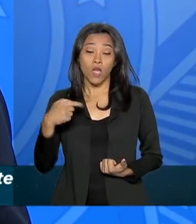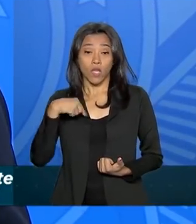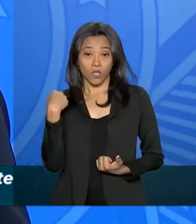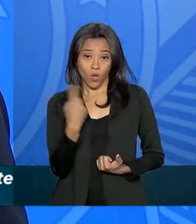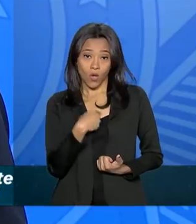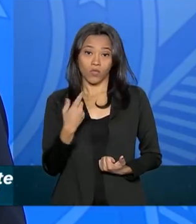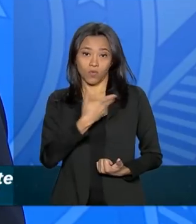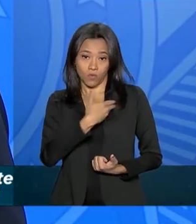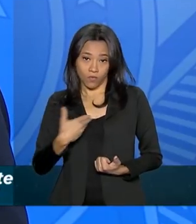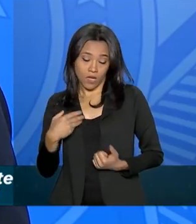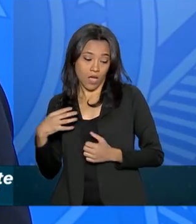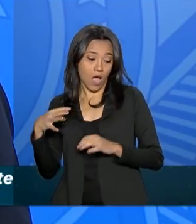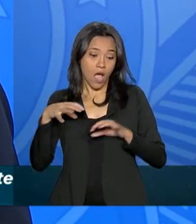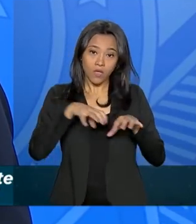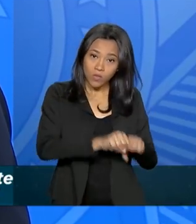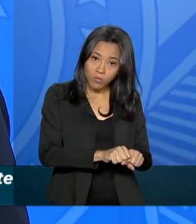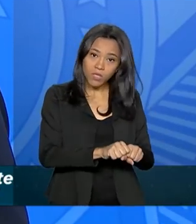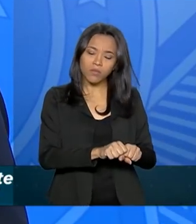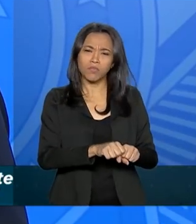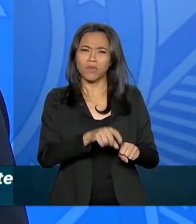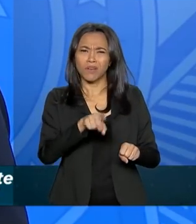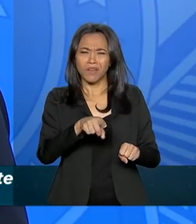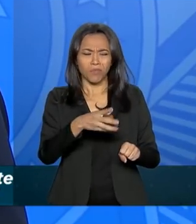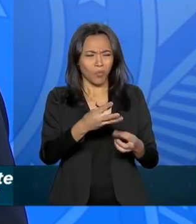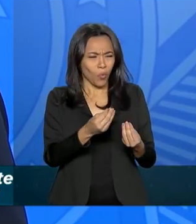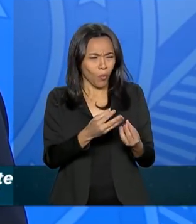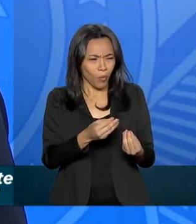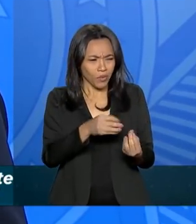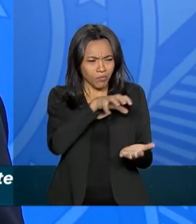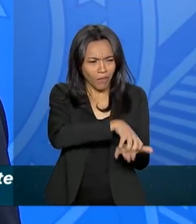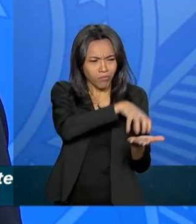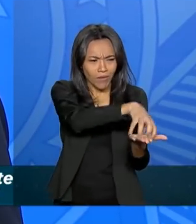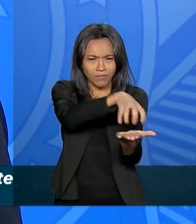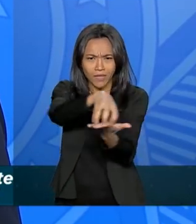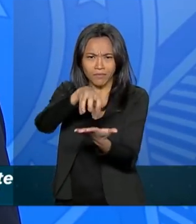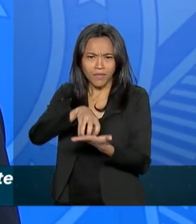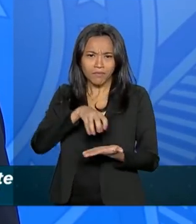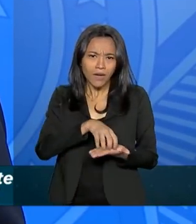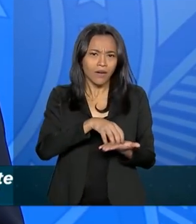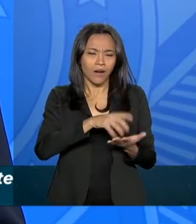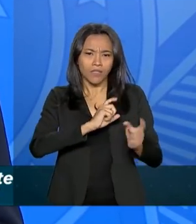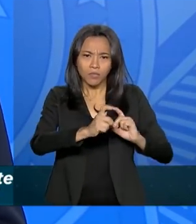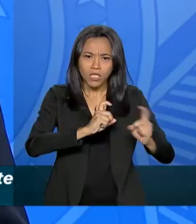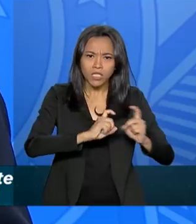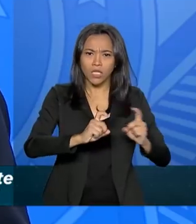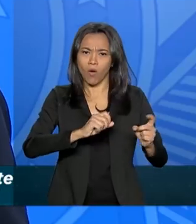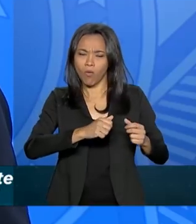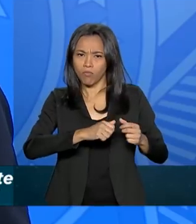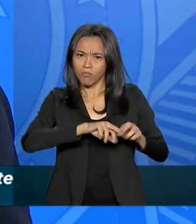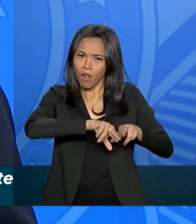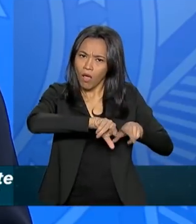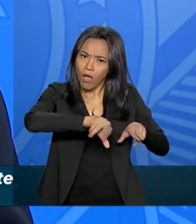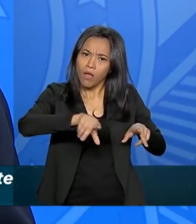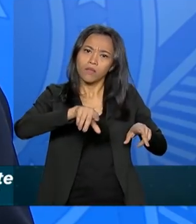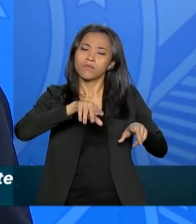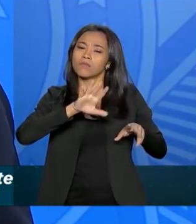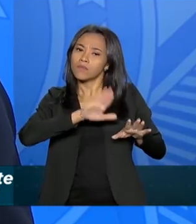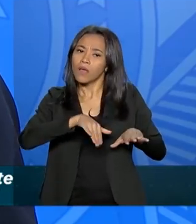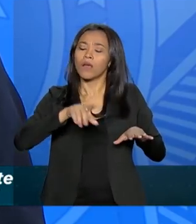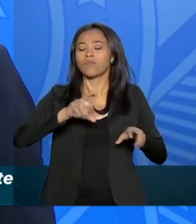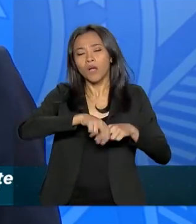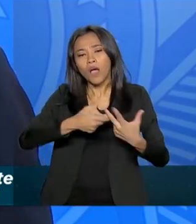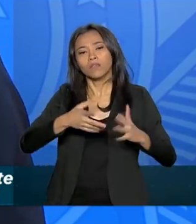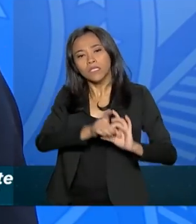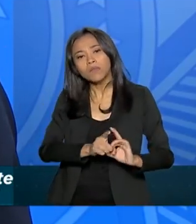apenas com pessoas com ideologia completamente diferente, não a minha, mas diferente à democracia e à